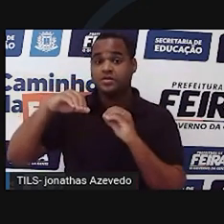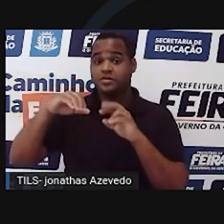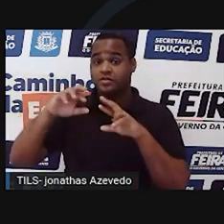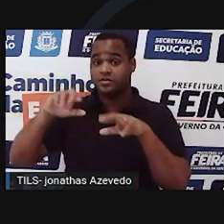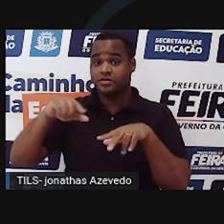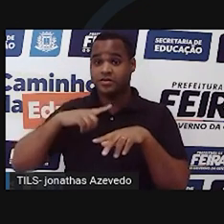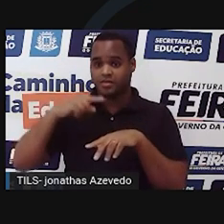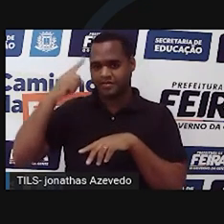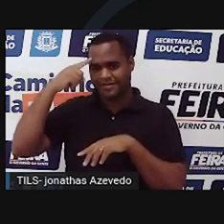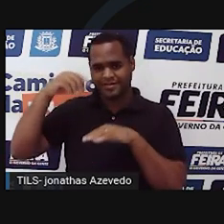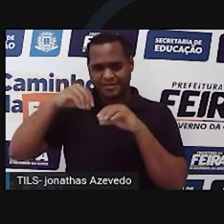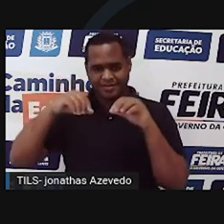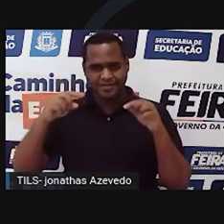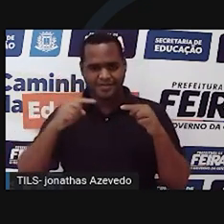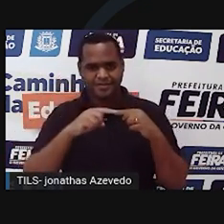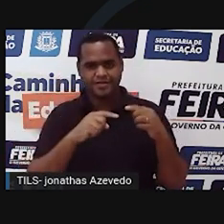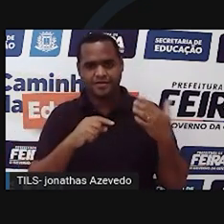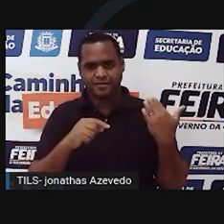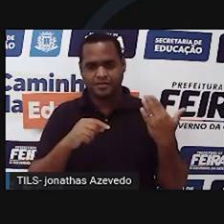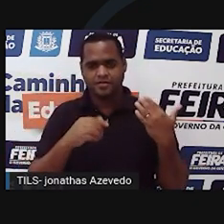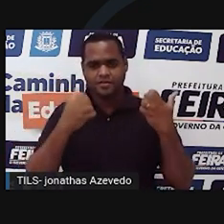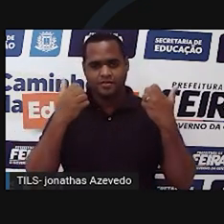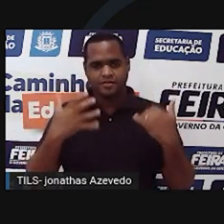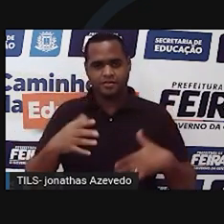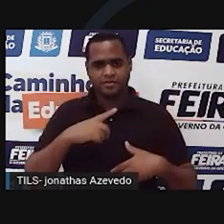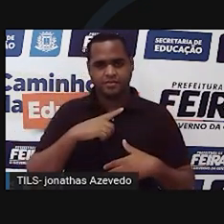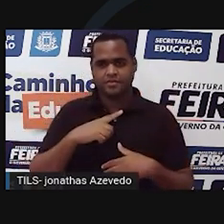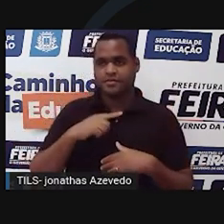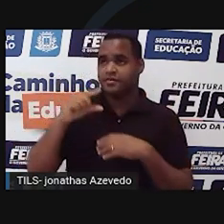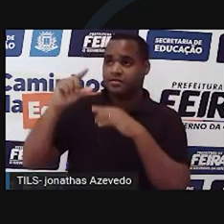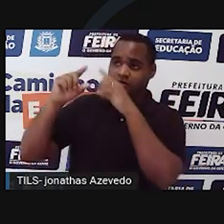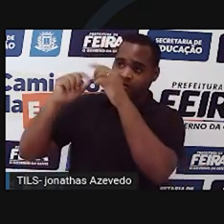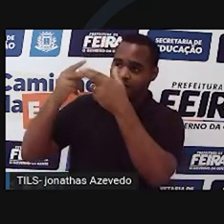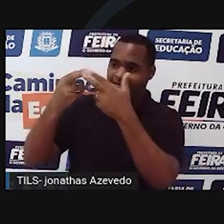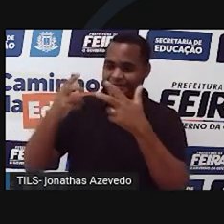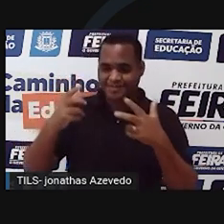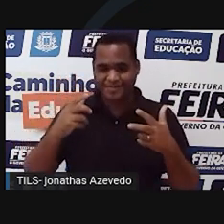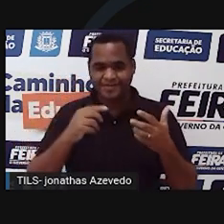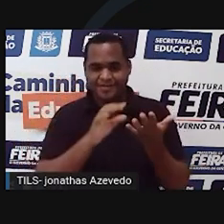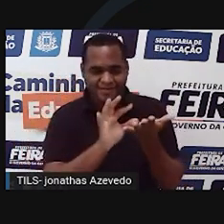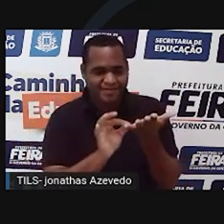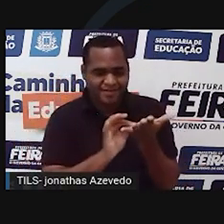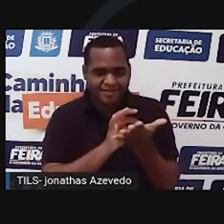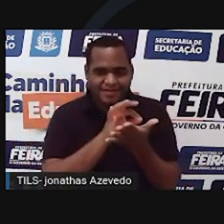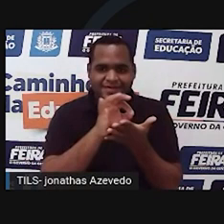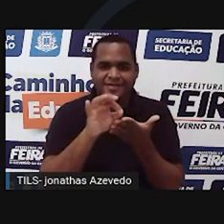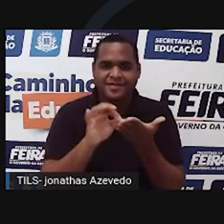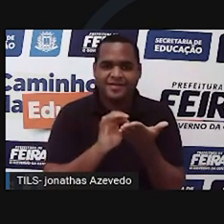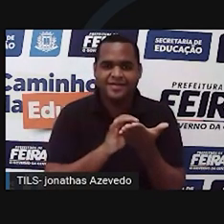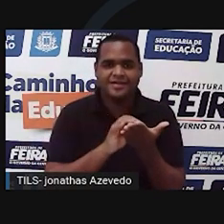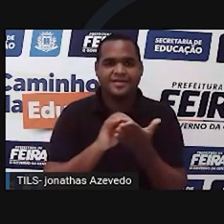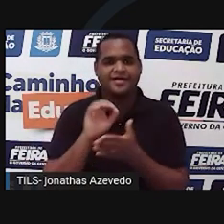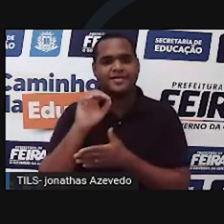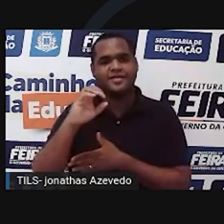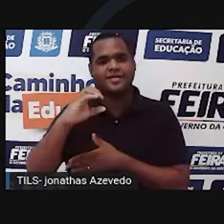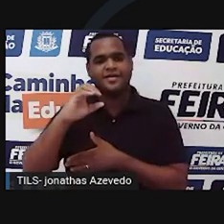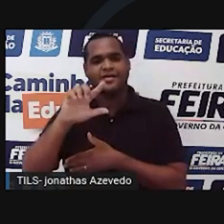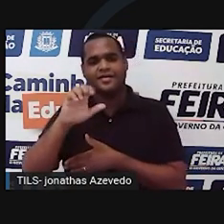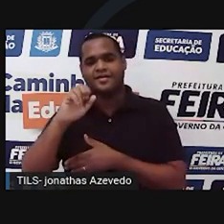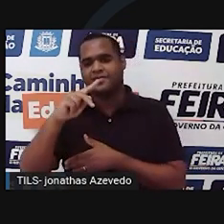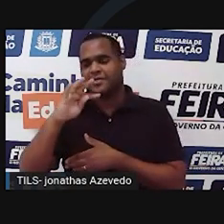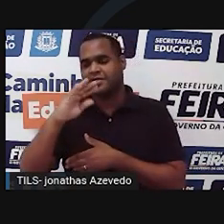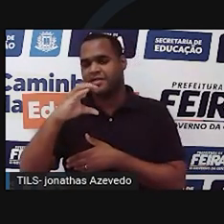redor da Terra. Voltando lá, então, para a astronomia e astrologia, eu vou falar para vocês de novo sobre a eclíptica, que a gente já